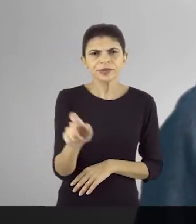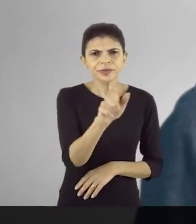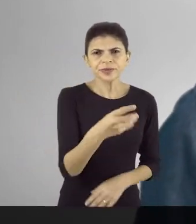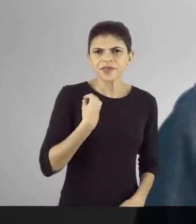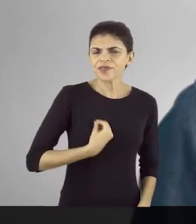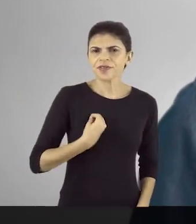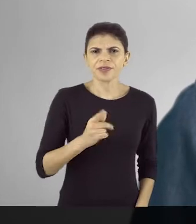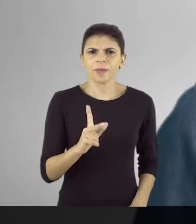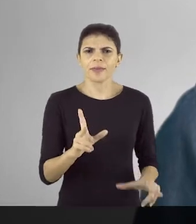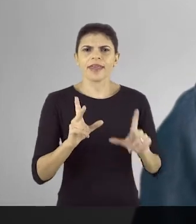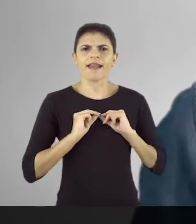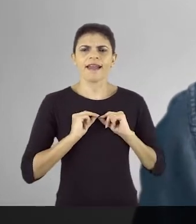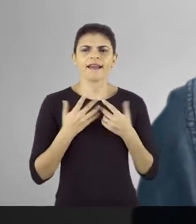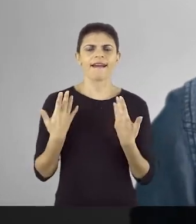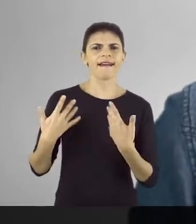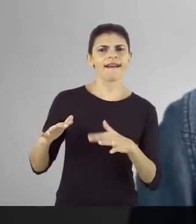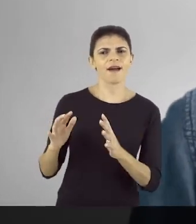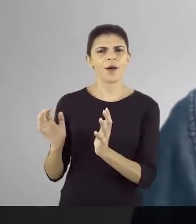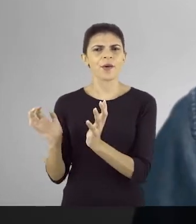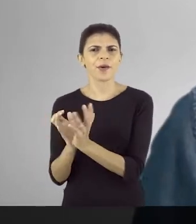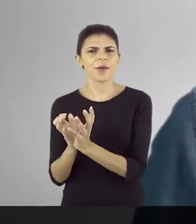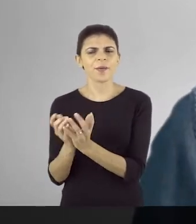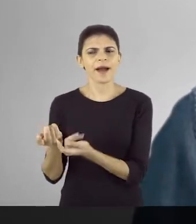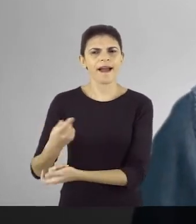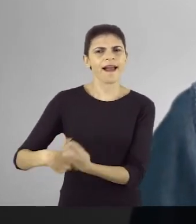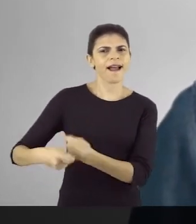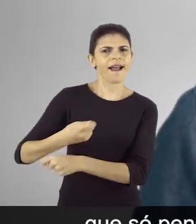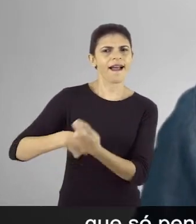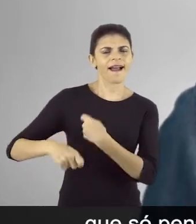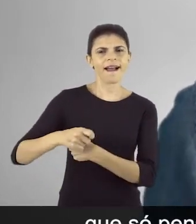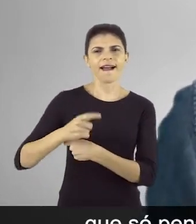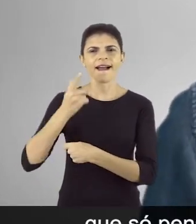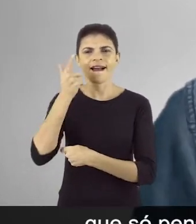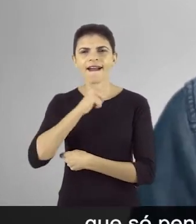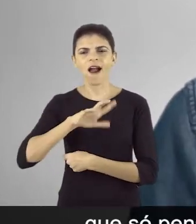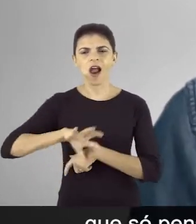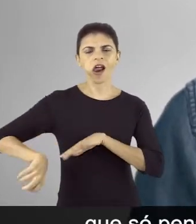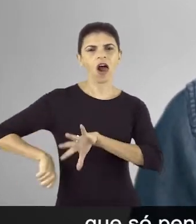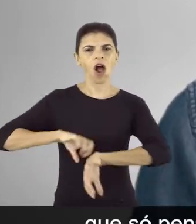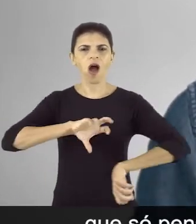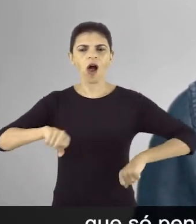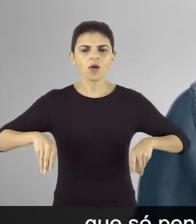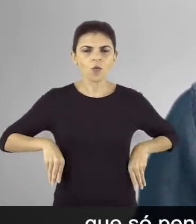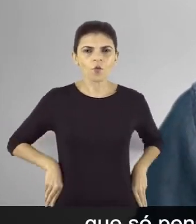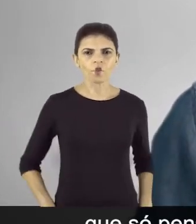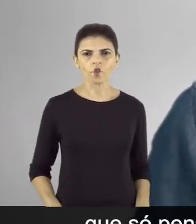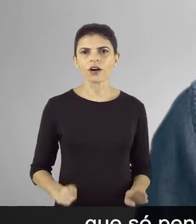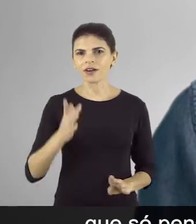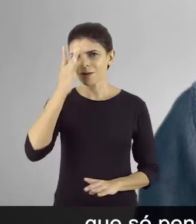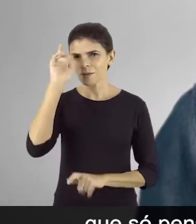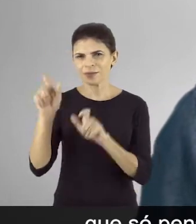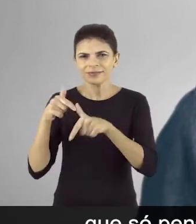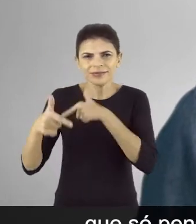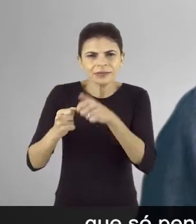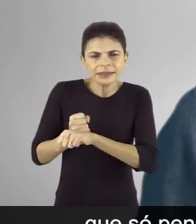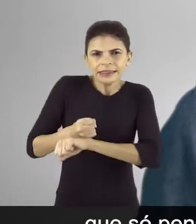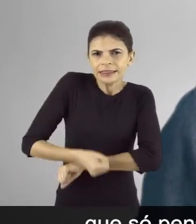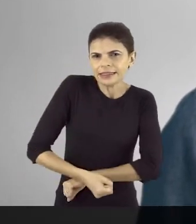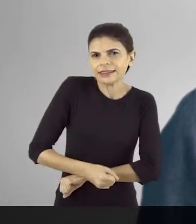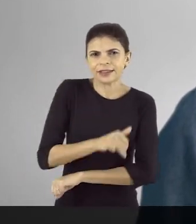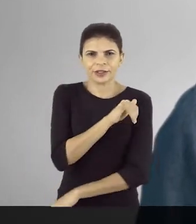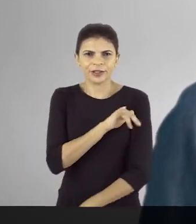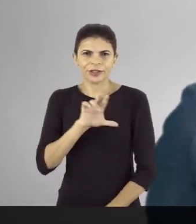nossas vidas não merecem ficar nas mãos de grupos que só pensam em passar a mão no dinheiro suado dos cariocas